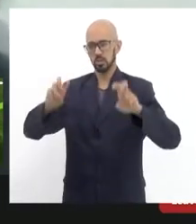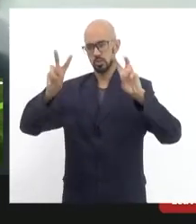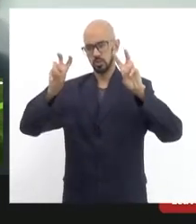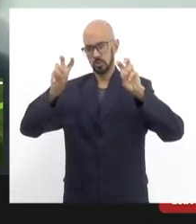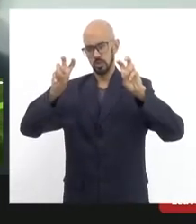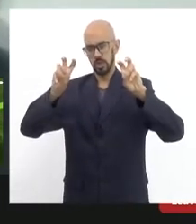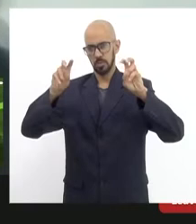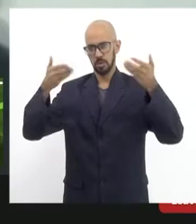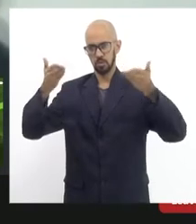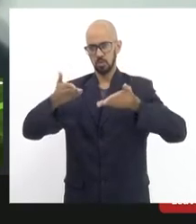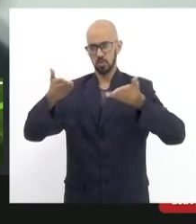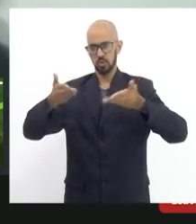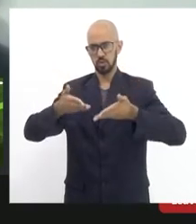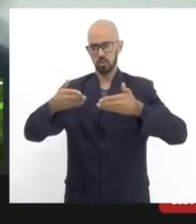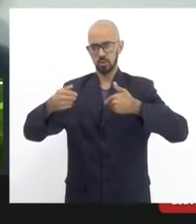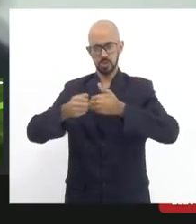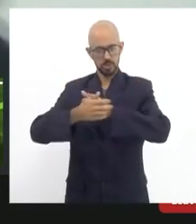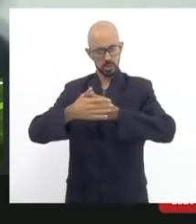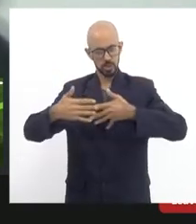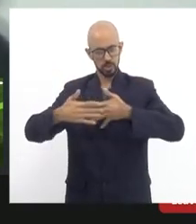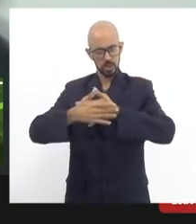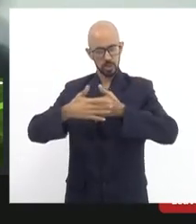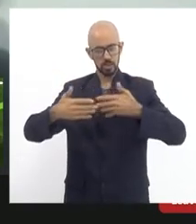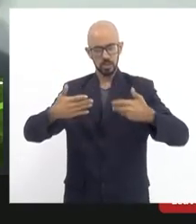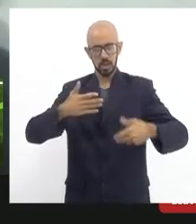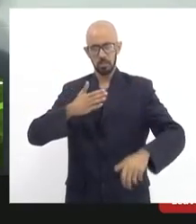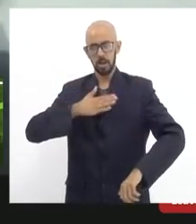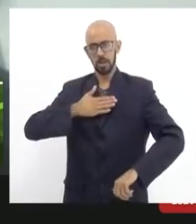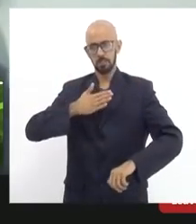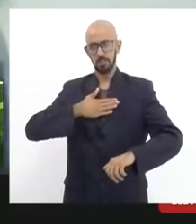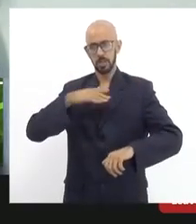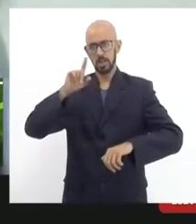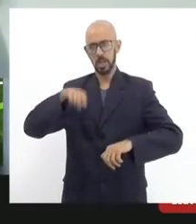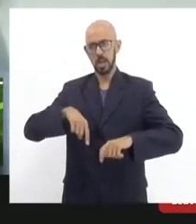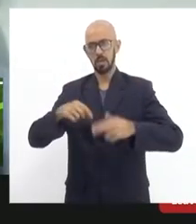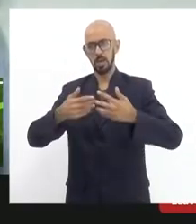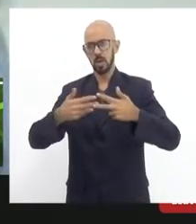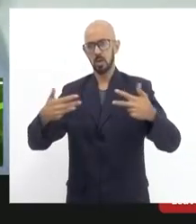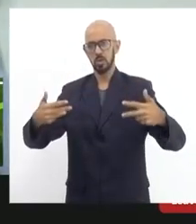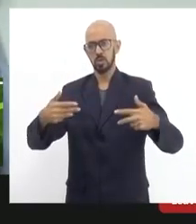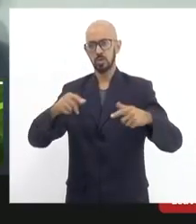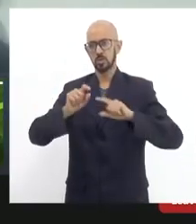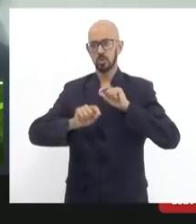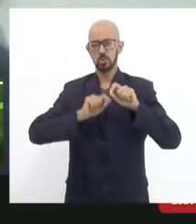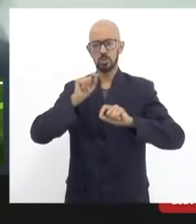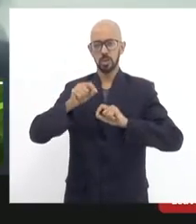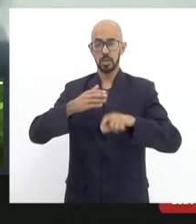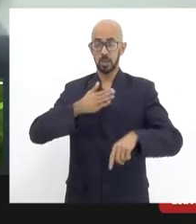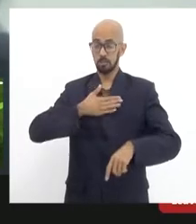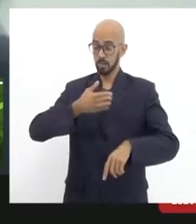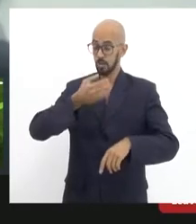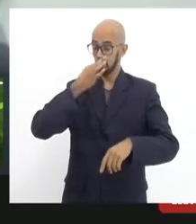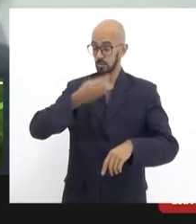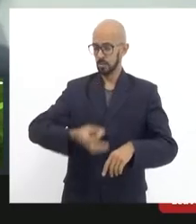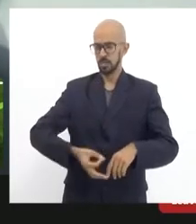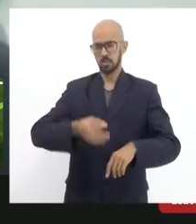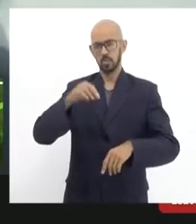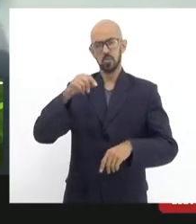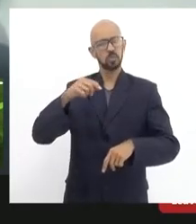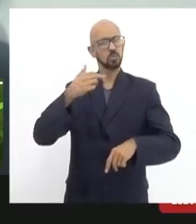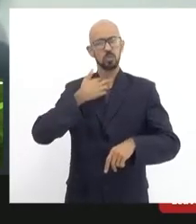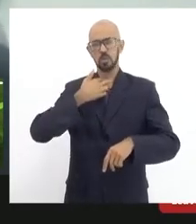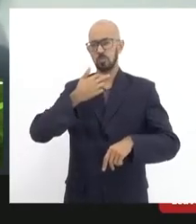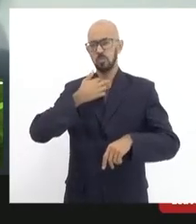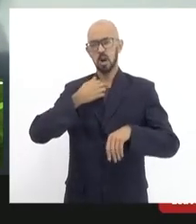Santa Tereza, para mim, é uma coisa que a gente, no meu ver, intocável